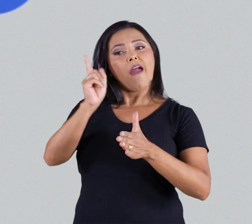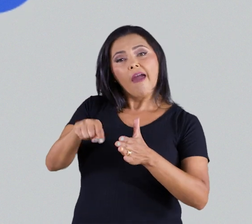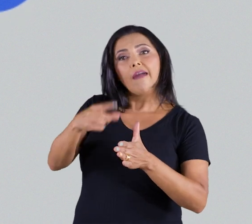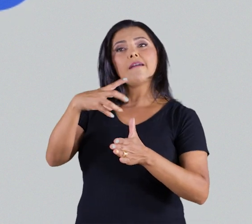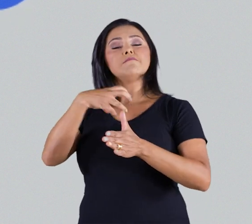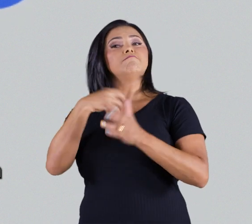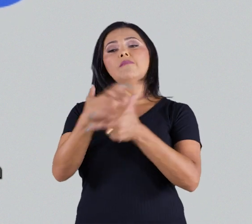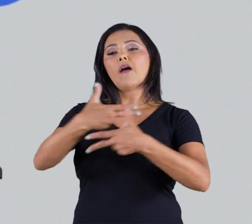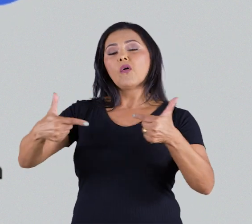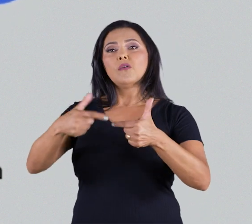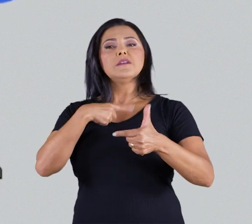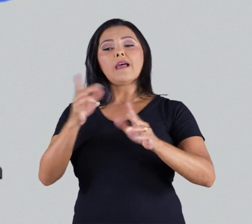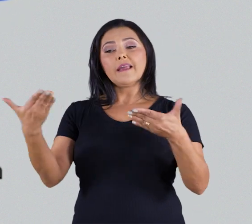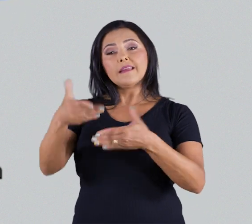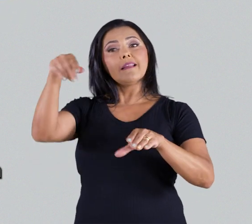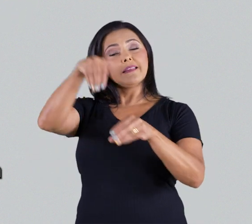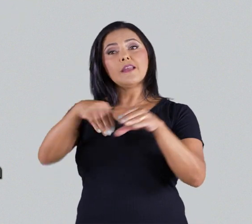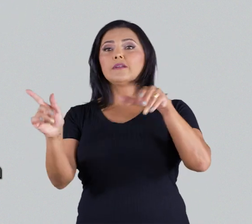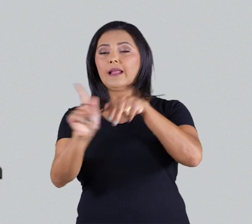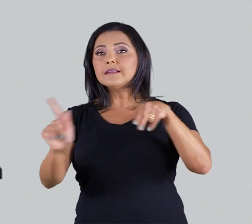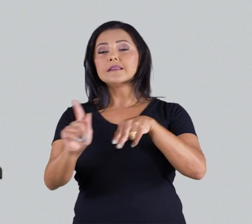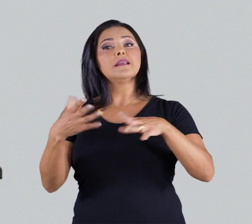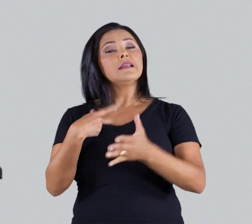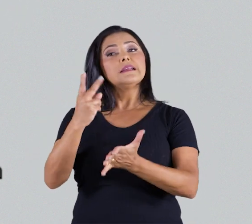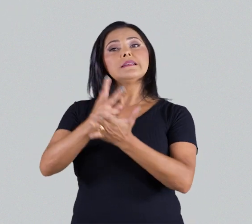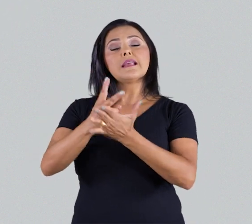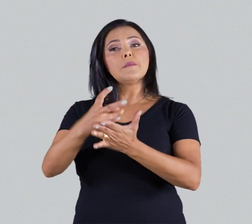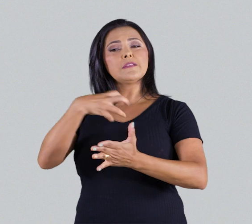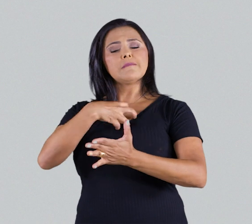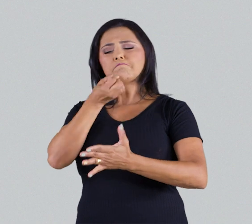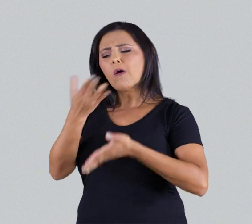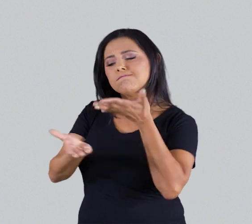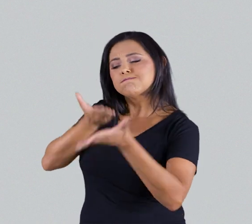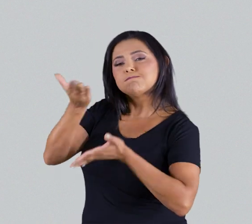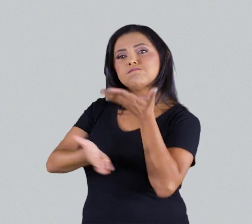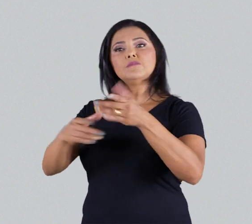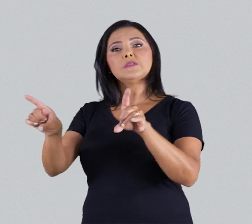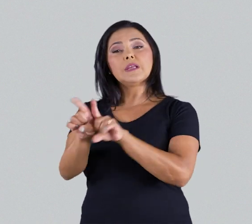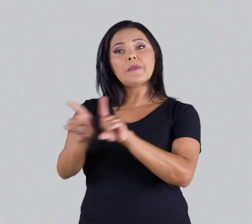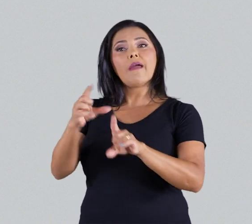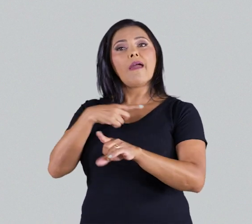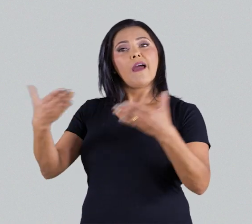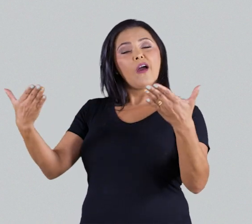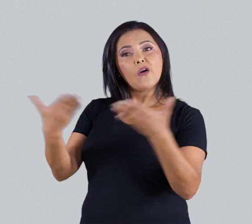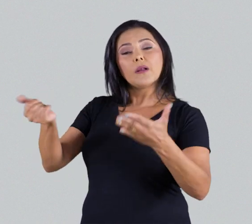limitações. E isso é uma coisa que não tem preço aqui dentro da Gazin. A gente é sempre muito bem tratado e essa